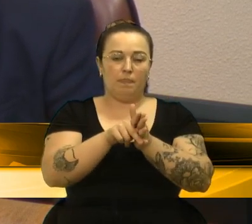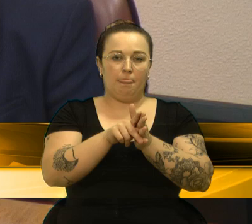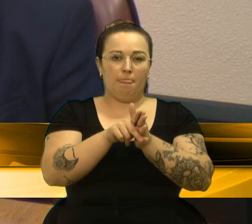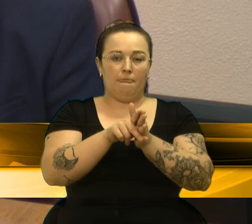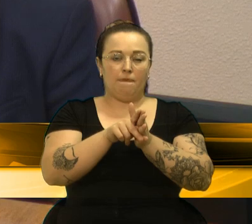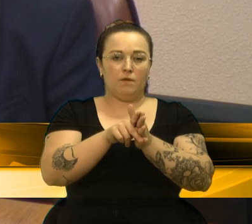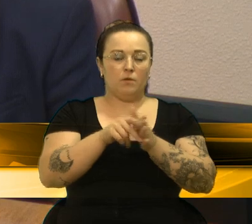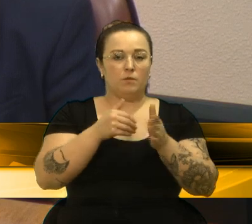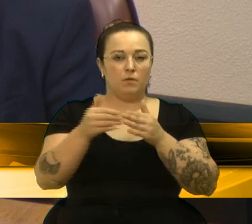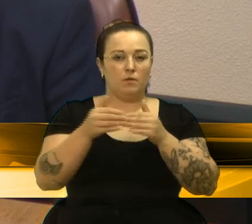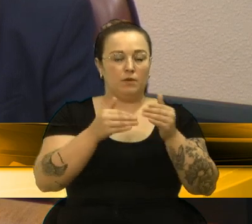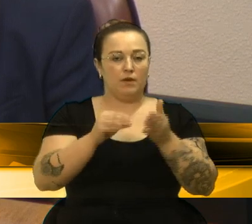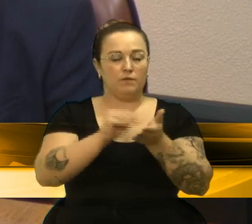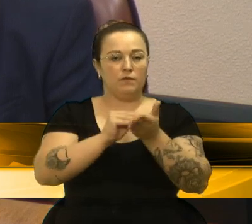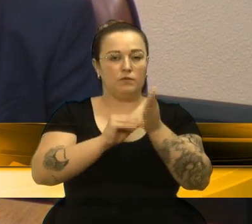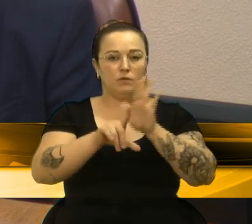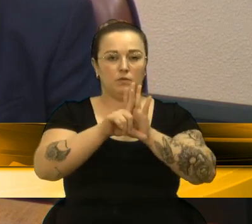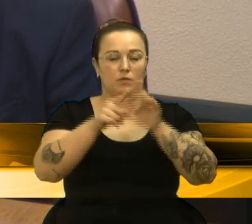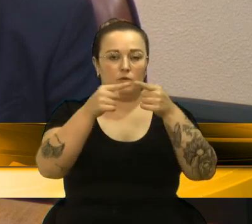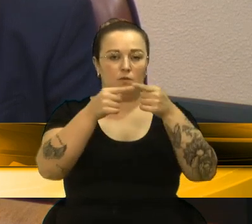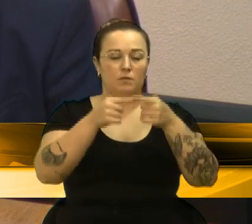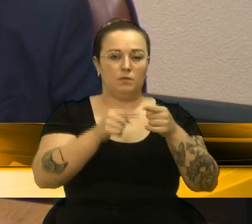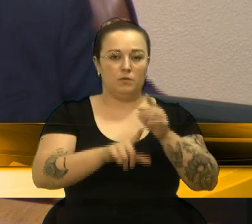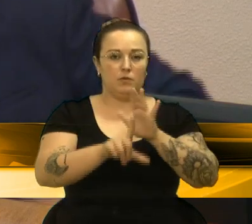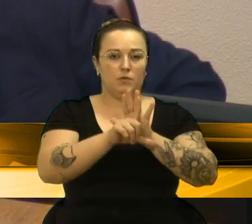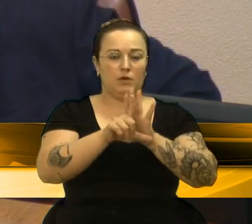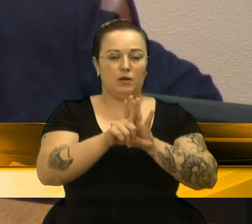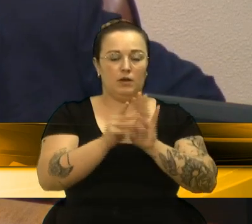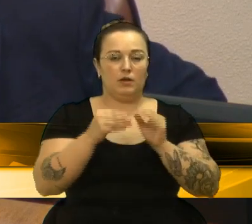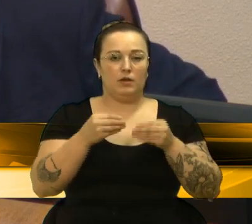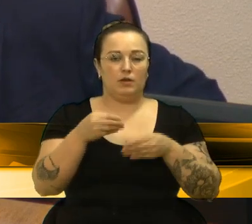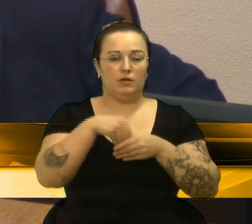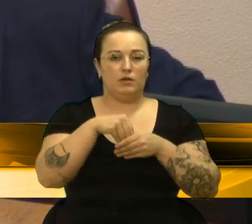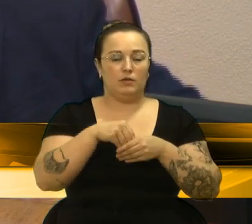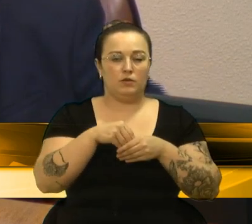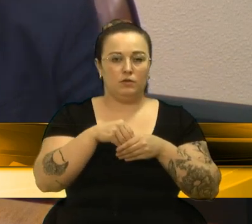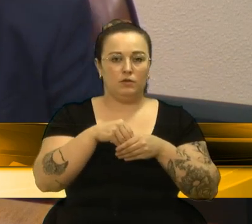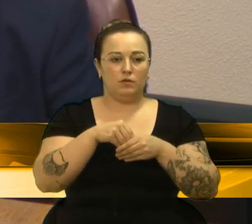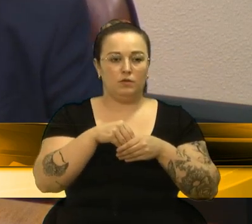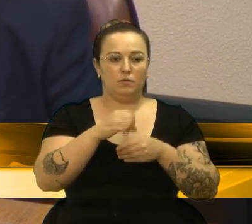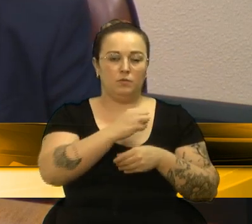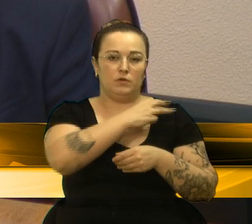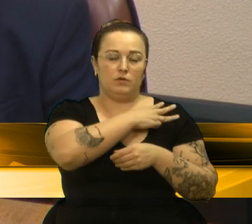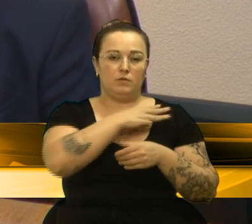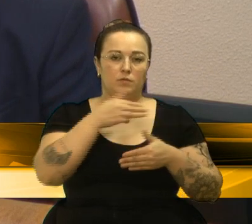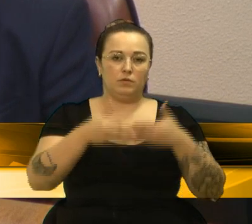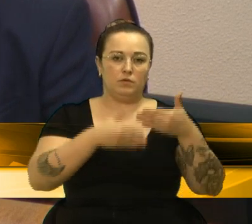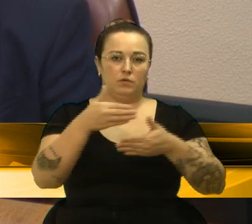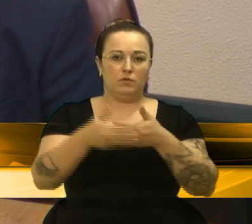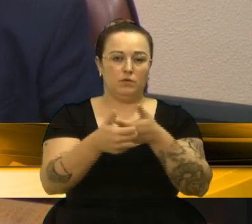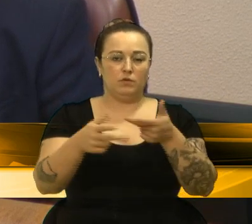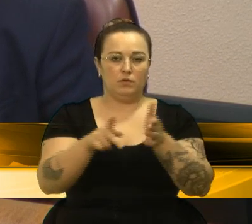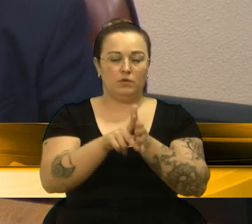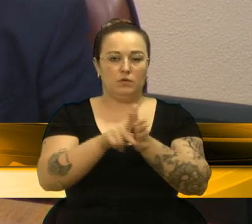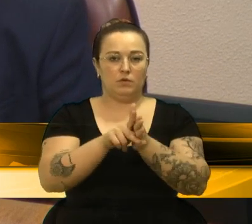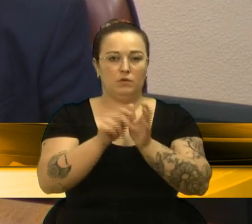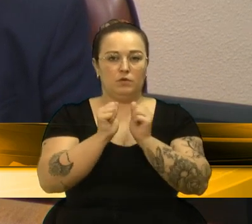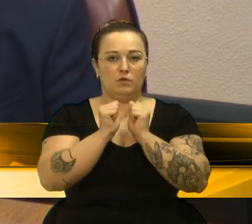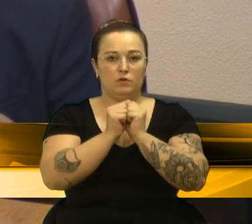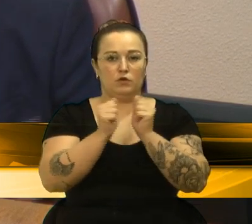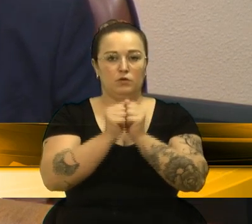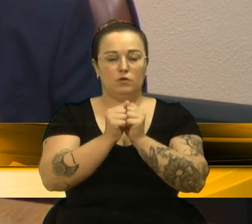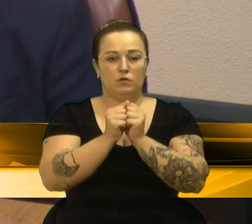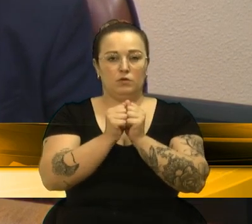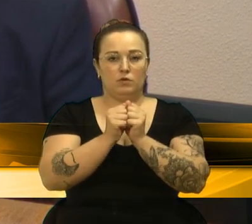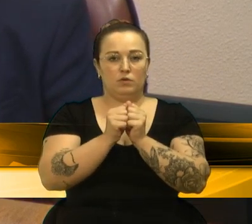quaisquer irregularidades no seu cumprimento, estando, portanto, o município da pessoa de seu gestor em dia com as obrigações firmadas perante os Ministérios